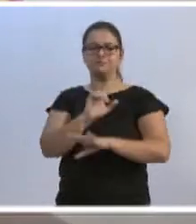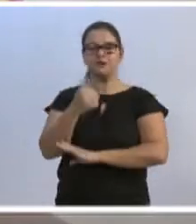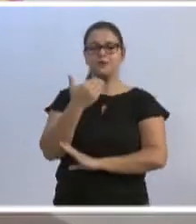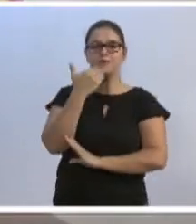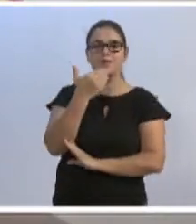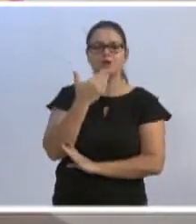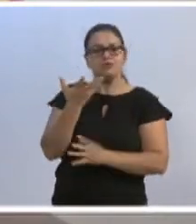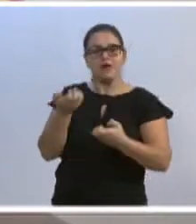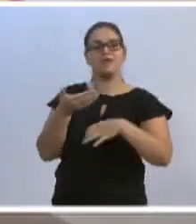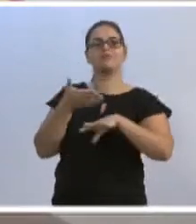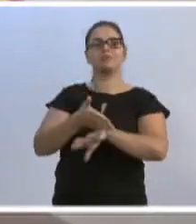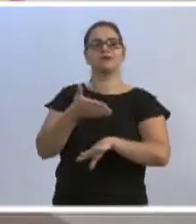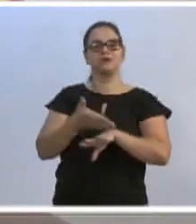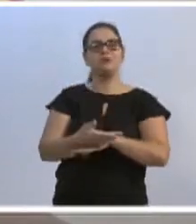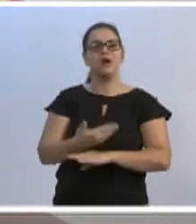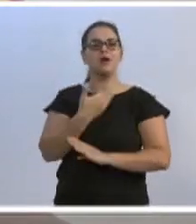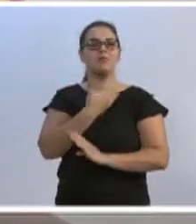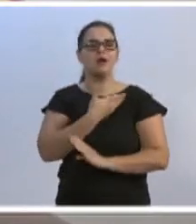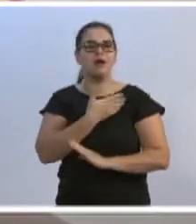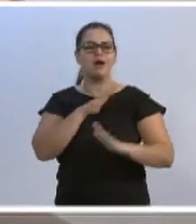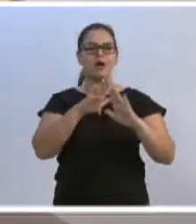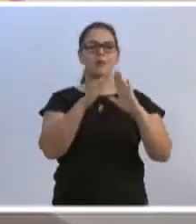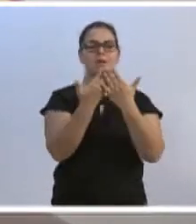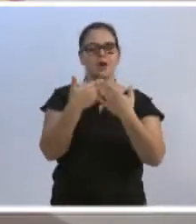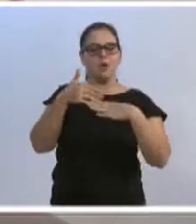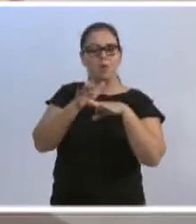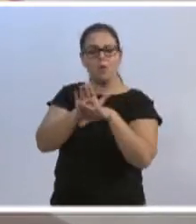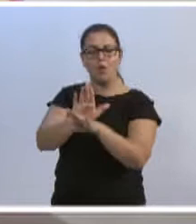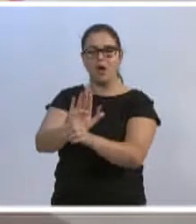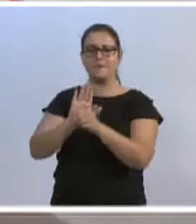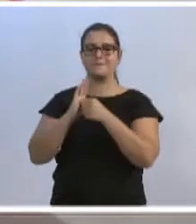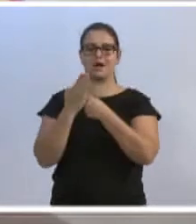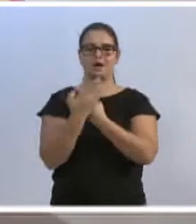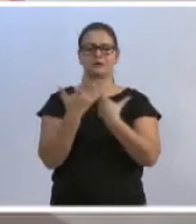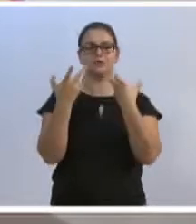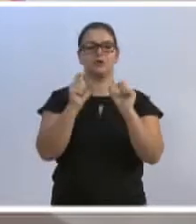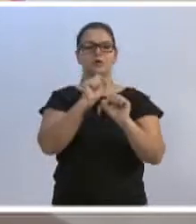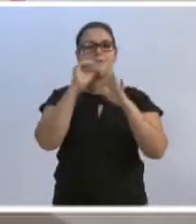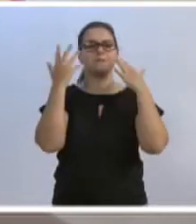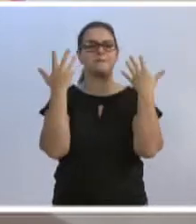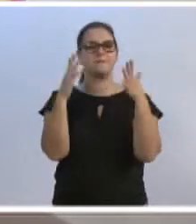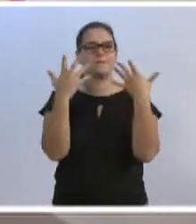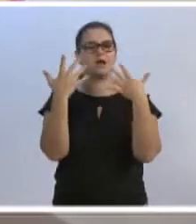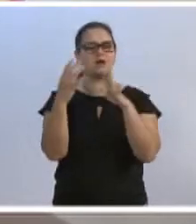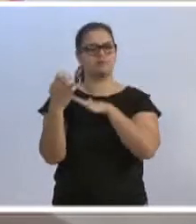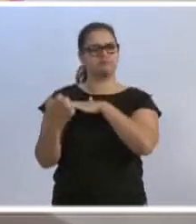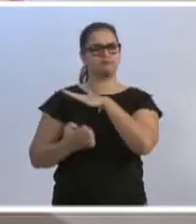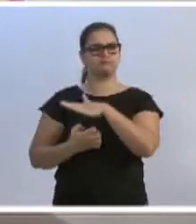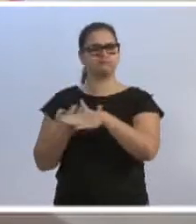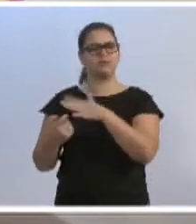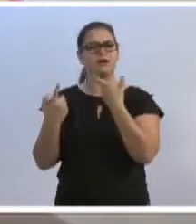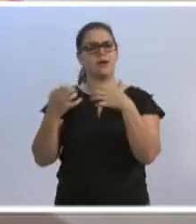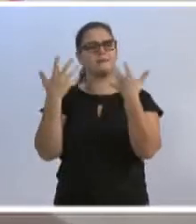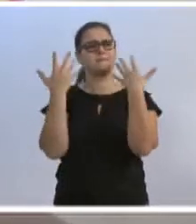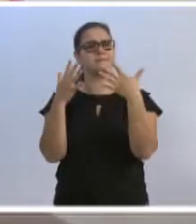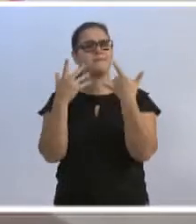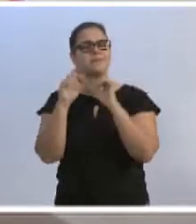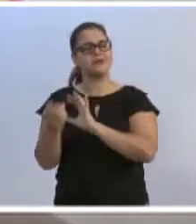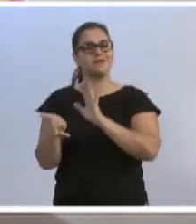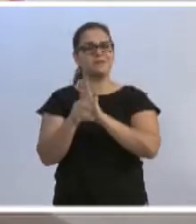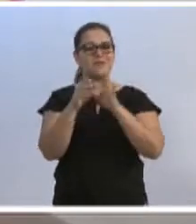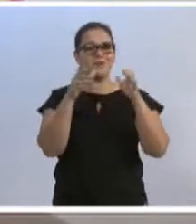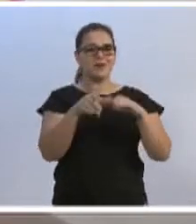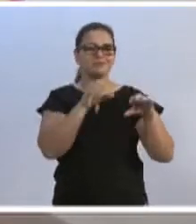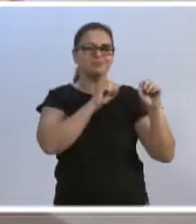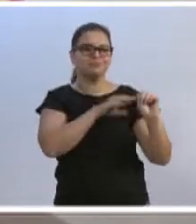vereador querendo adotar escolas dos seus bairros. Eu quero parabenizar estas empresas, quero parabenizar os educandários.